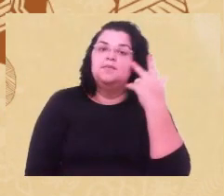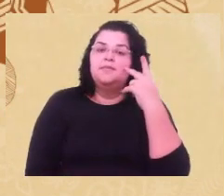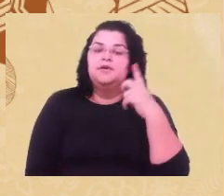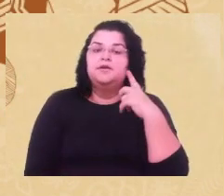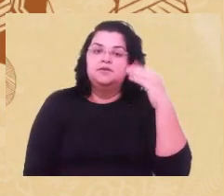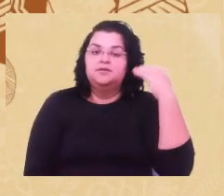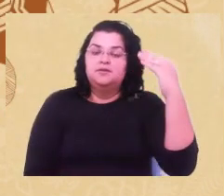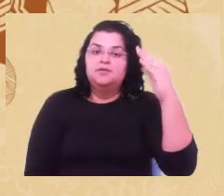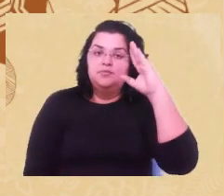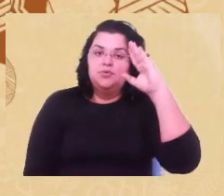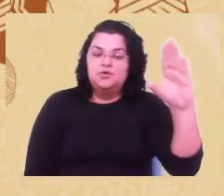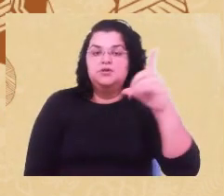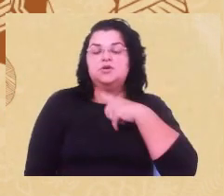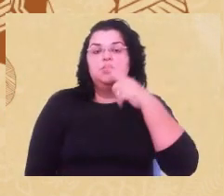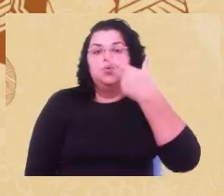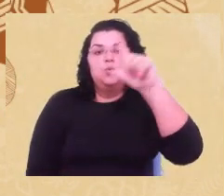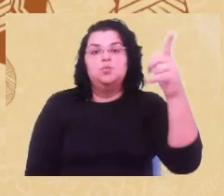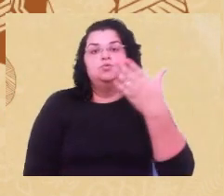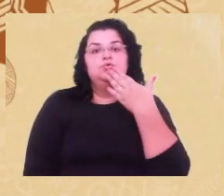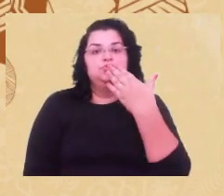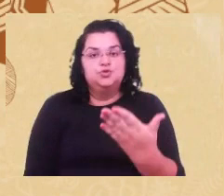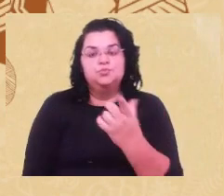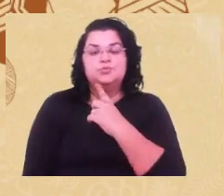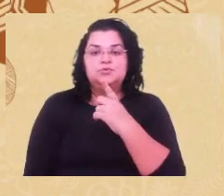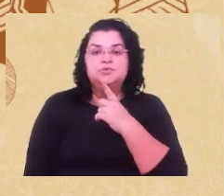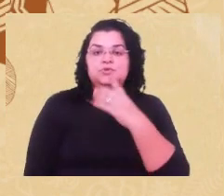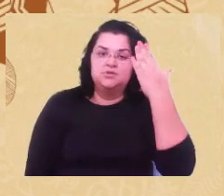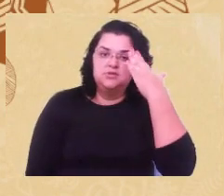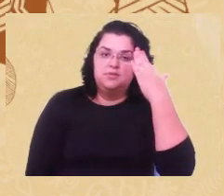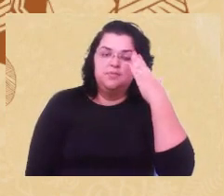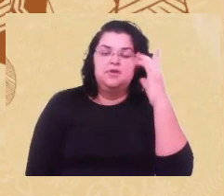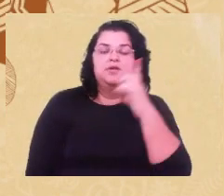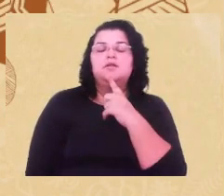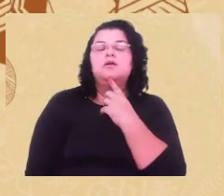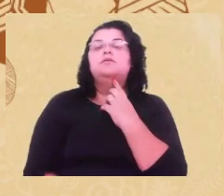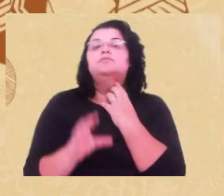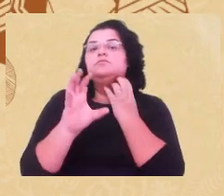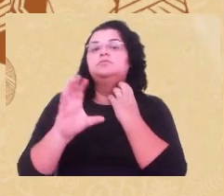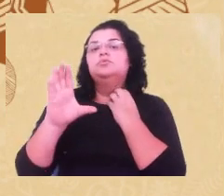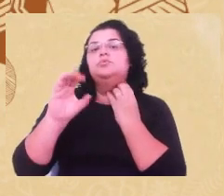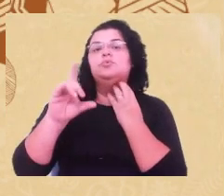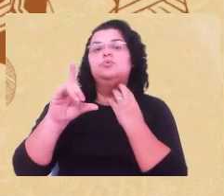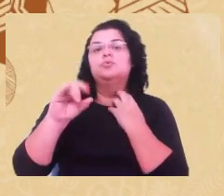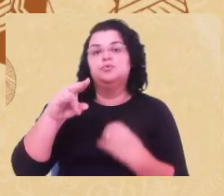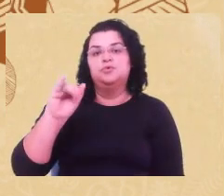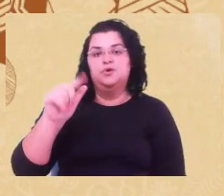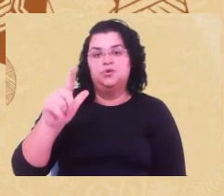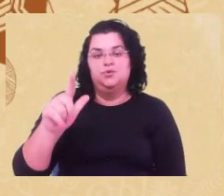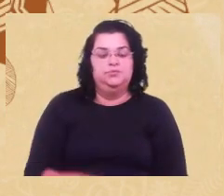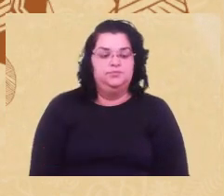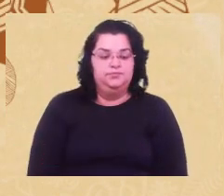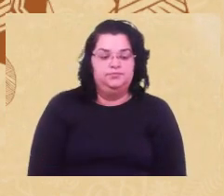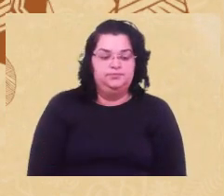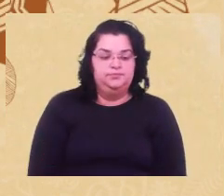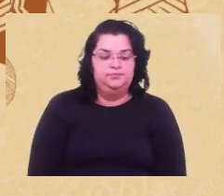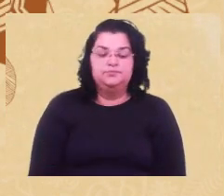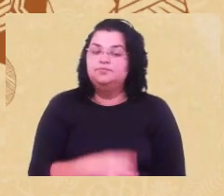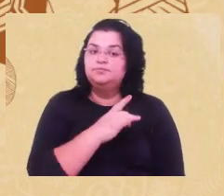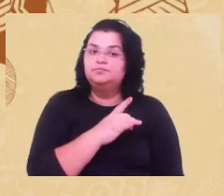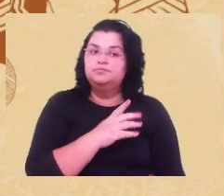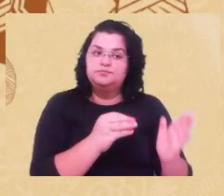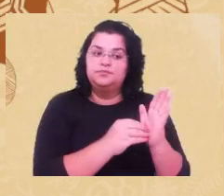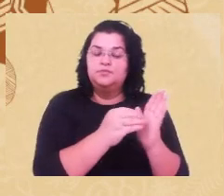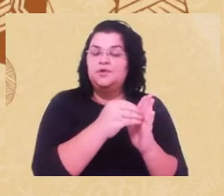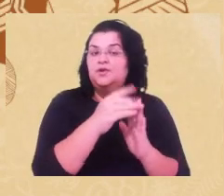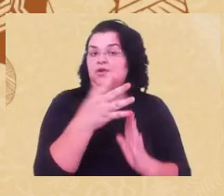outros tipos de saber pela lógica colonial. Então, veja, sugeriria aqui, talvez, como